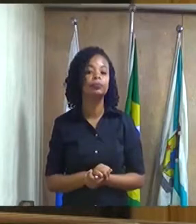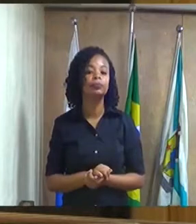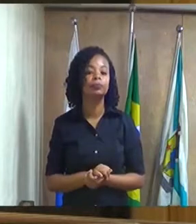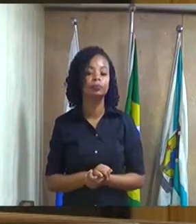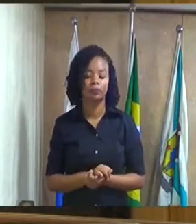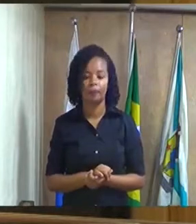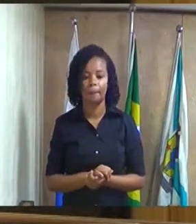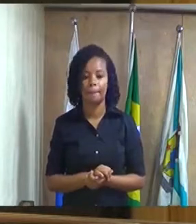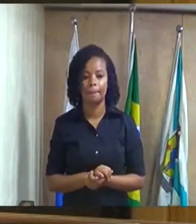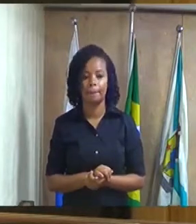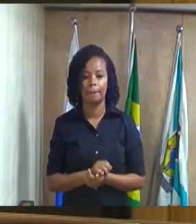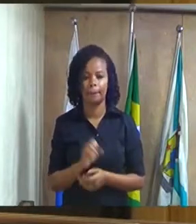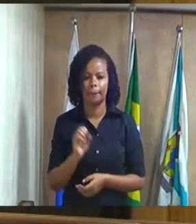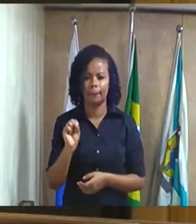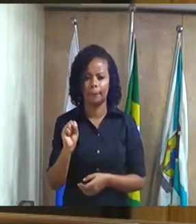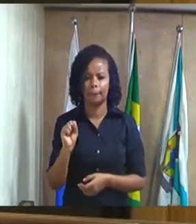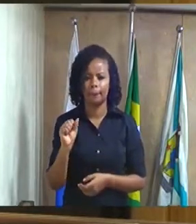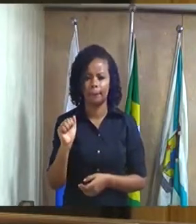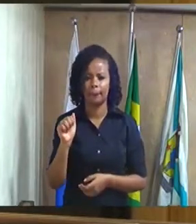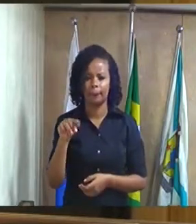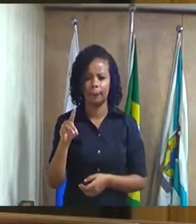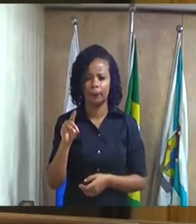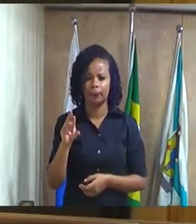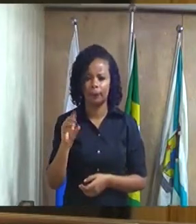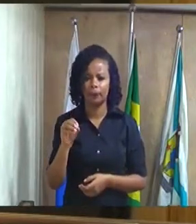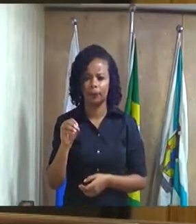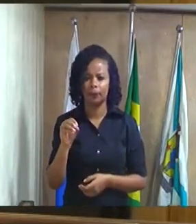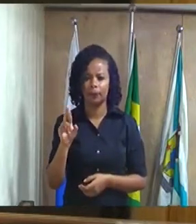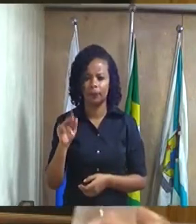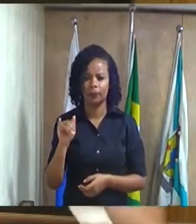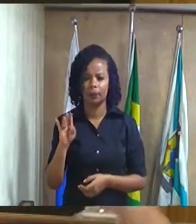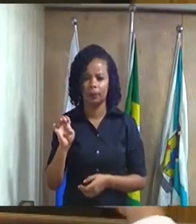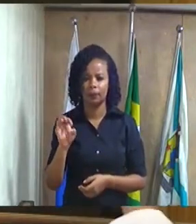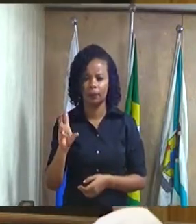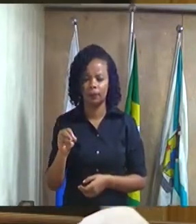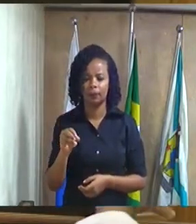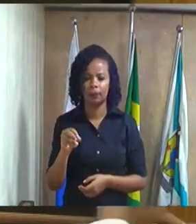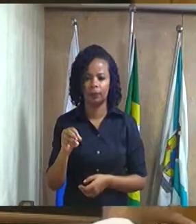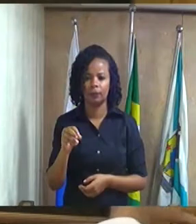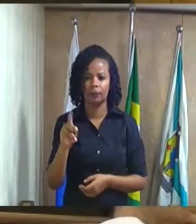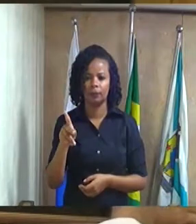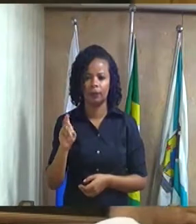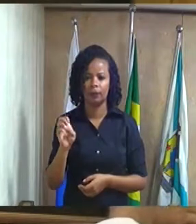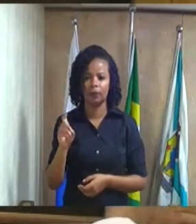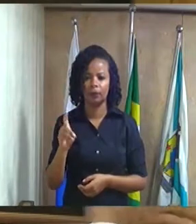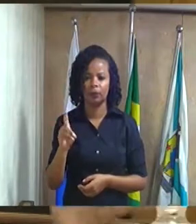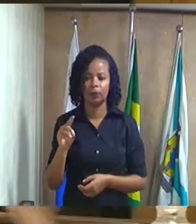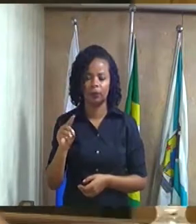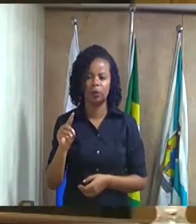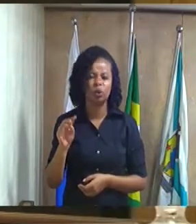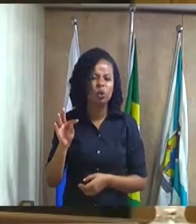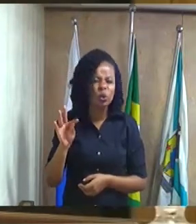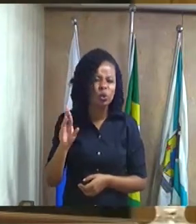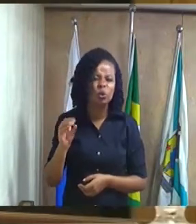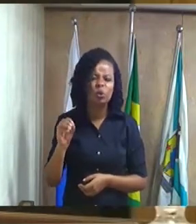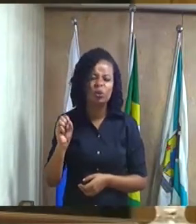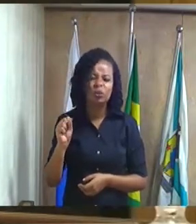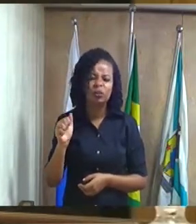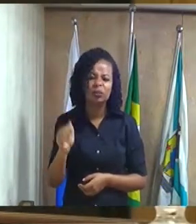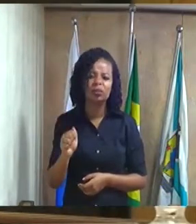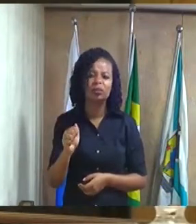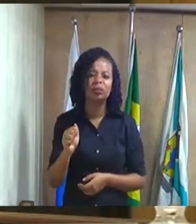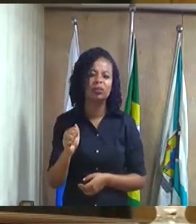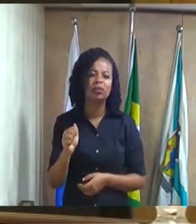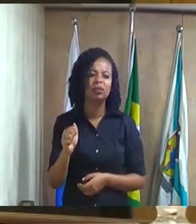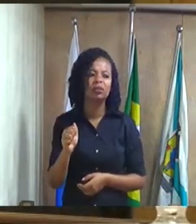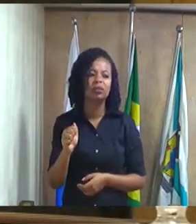Sandro Ribeiro Petrona Sandro Ribeiro Pedrosa faltou o Lélis